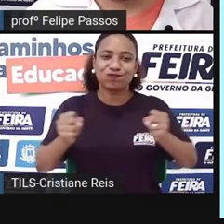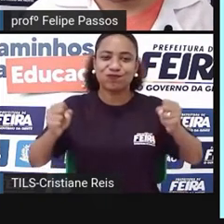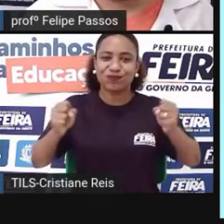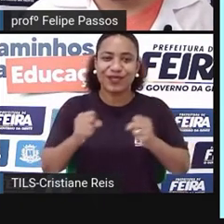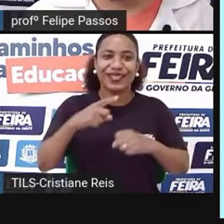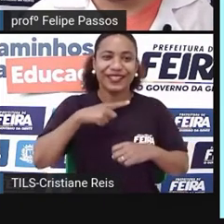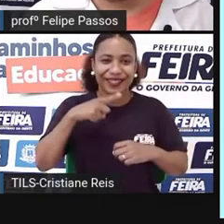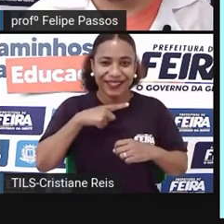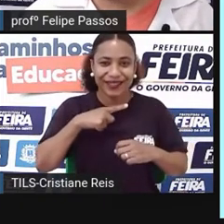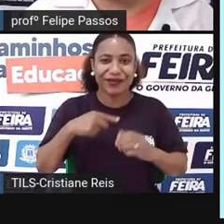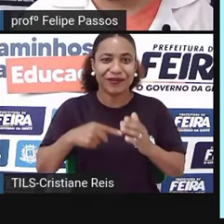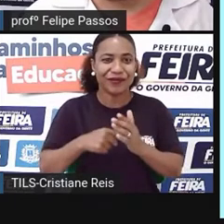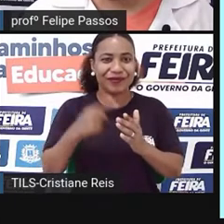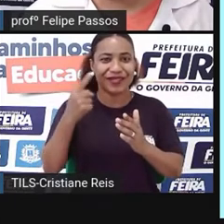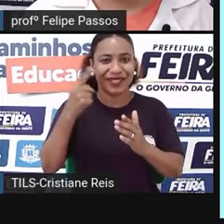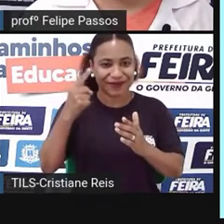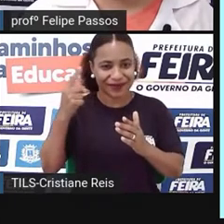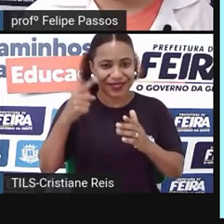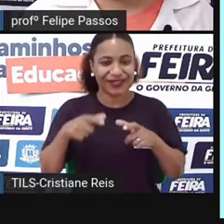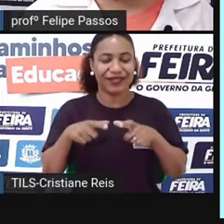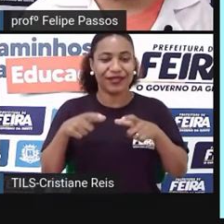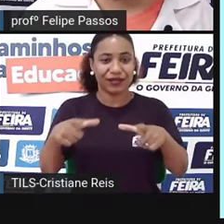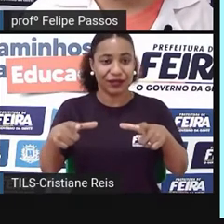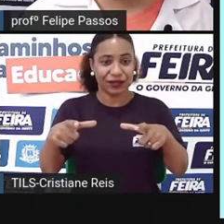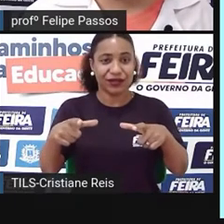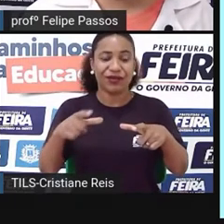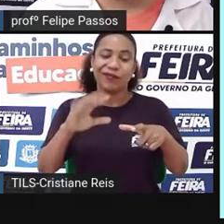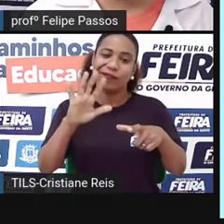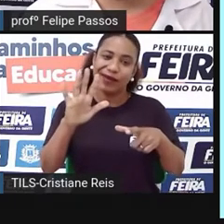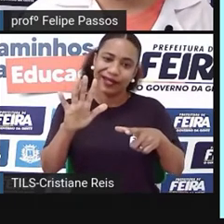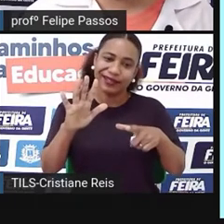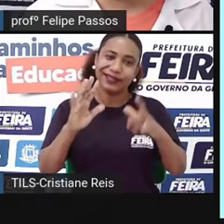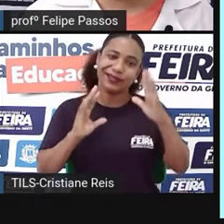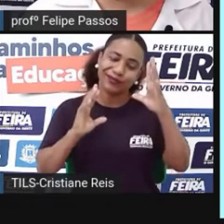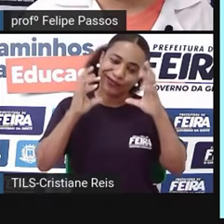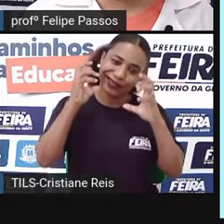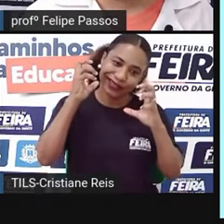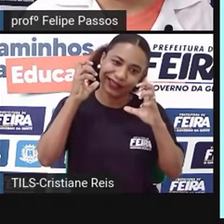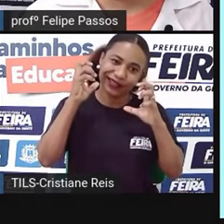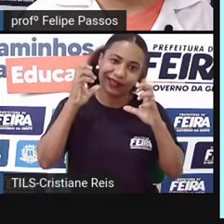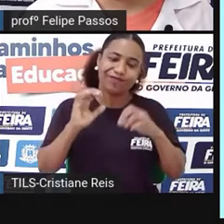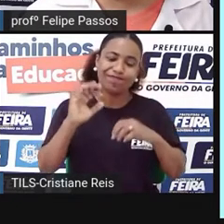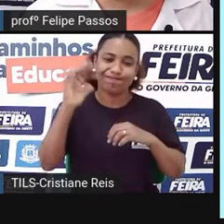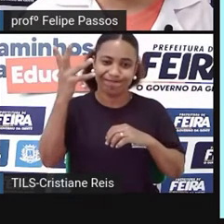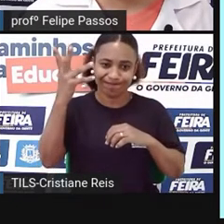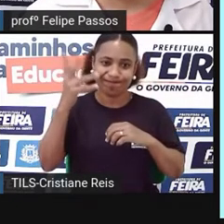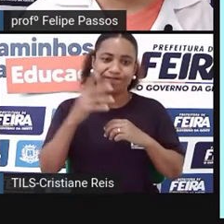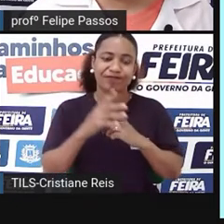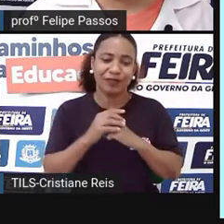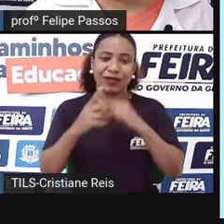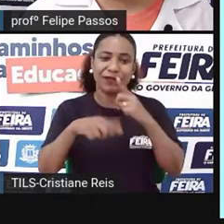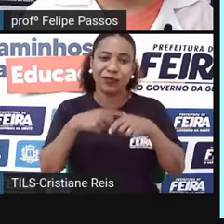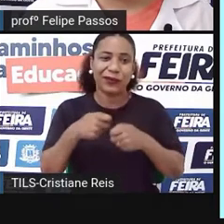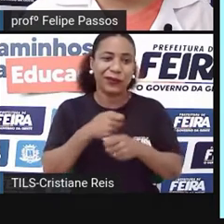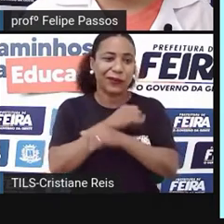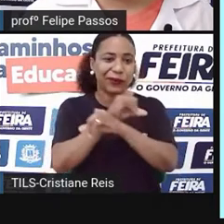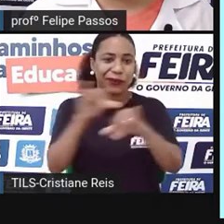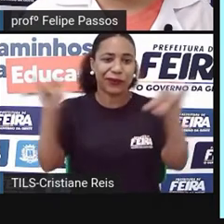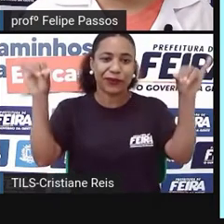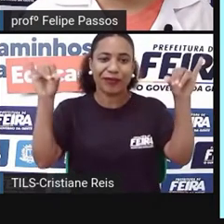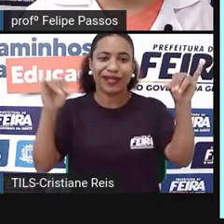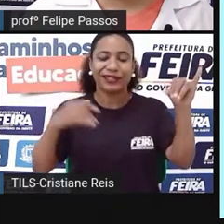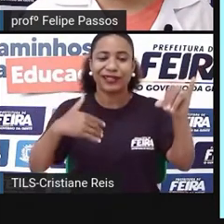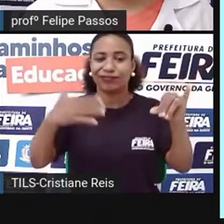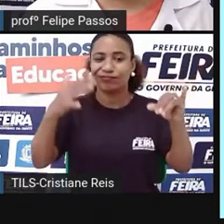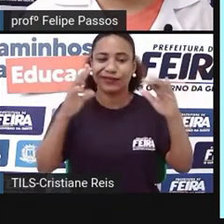disco, mas infelizmente ele teve um derrame e nem viu o disco na rua, ele faleceu um pouquinho depois, mas aí